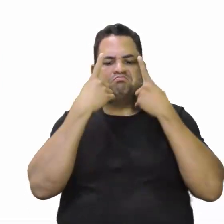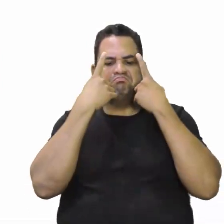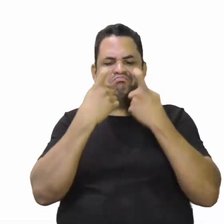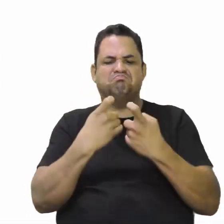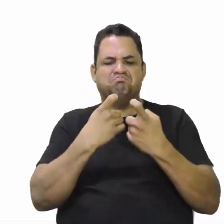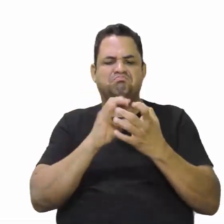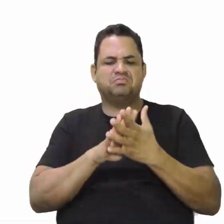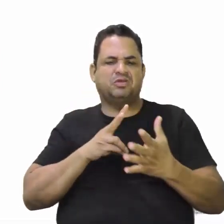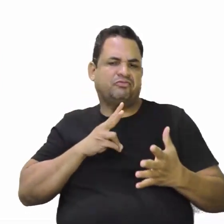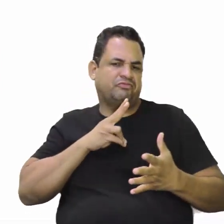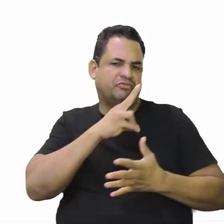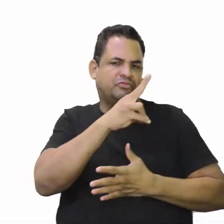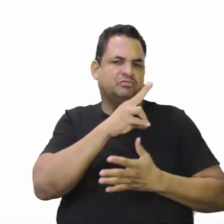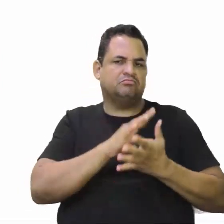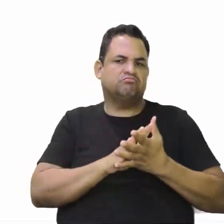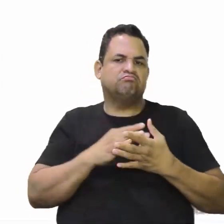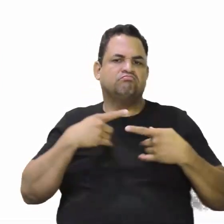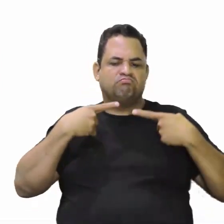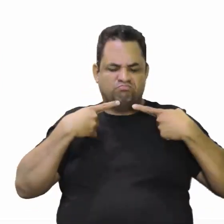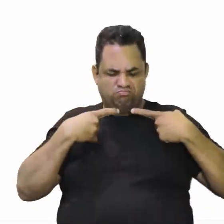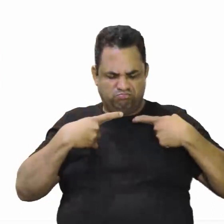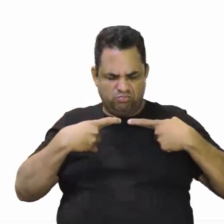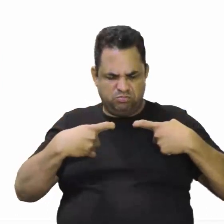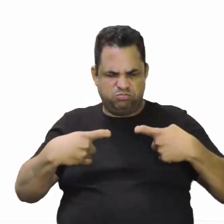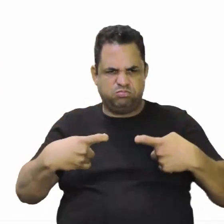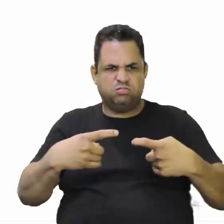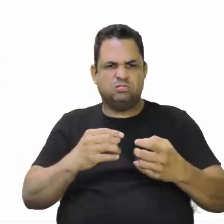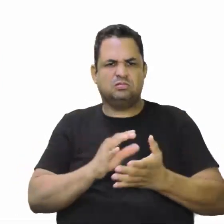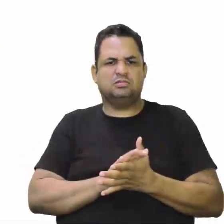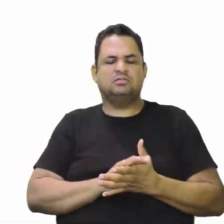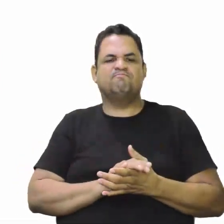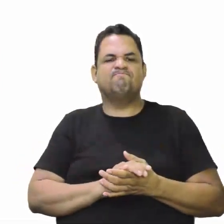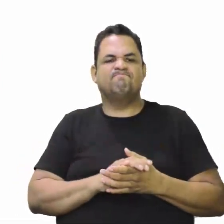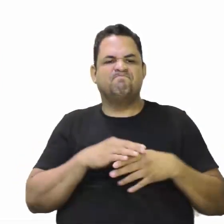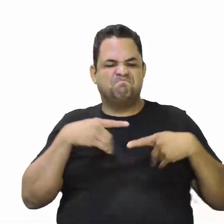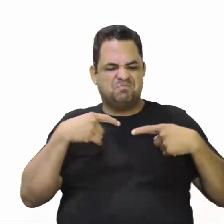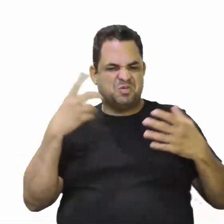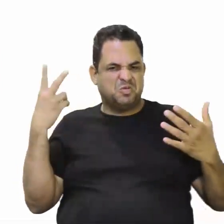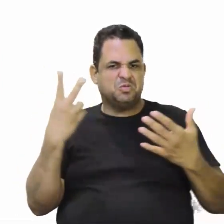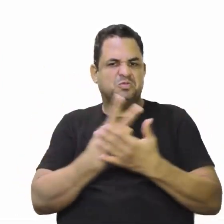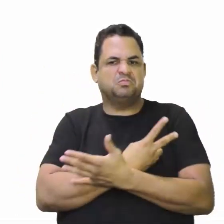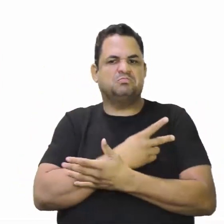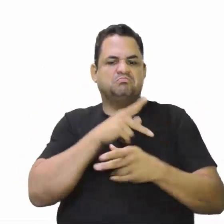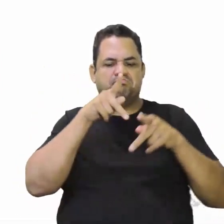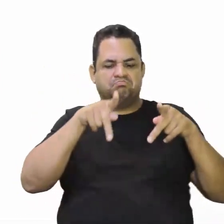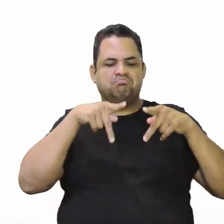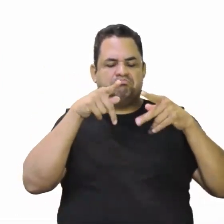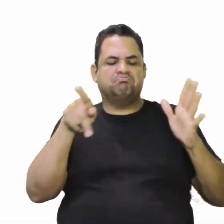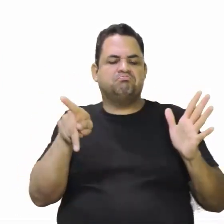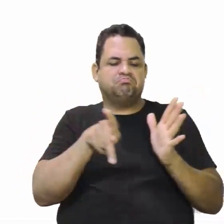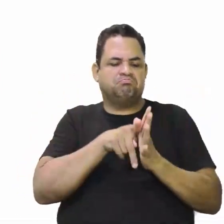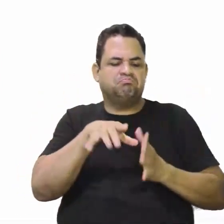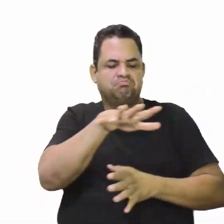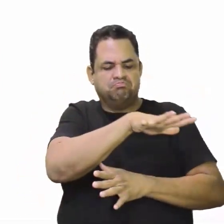extrema, duras guerras foram travadas com a população local.